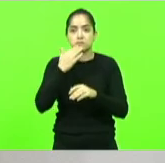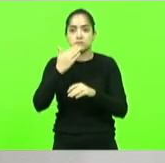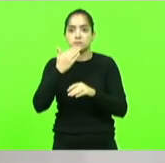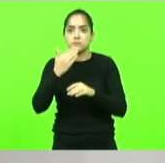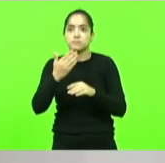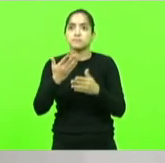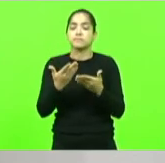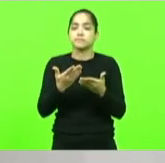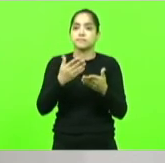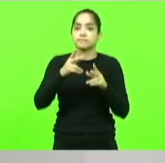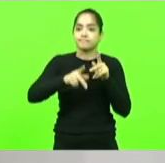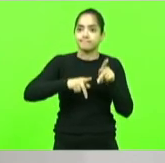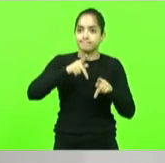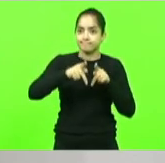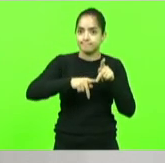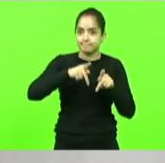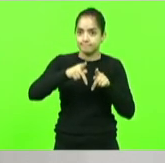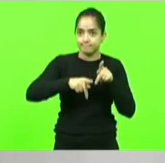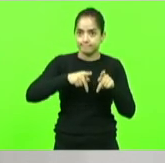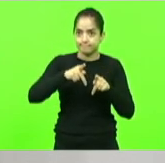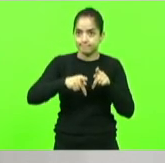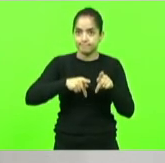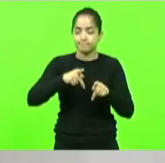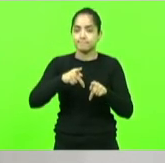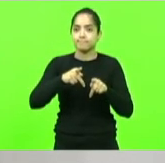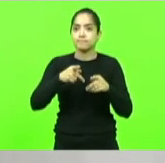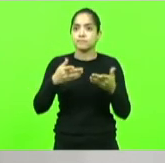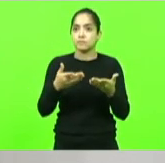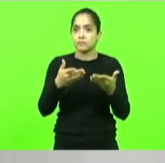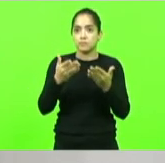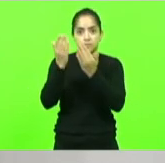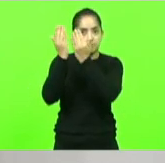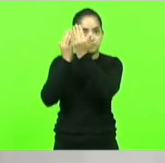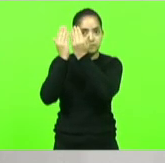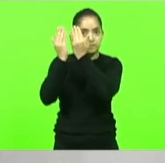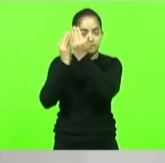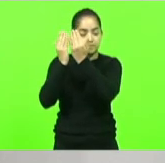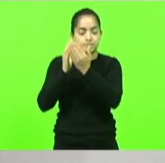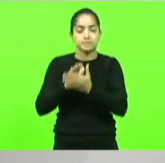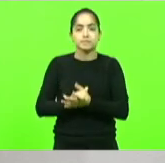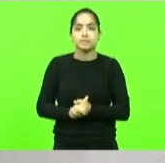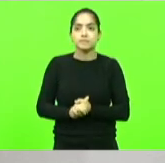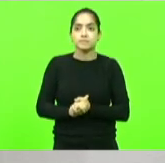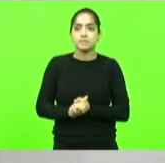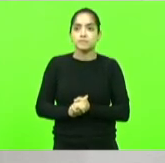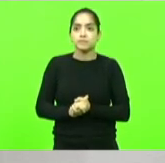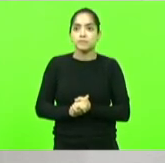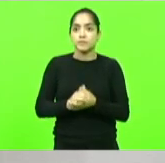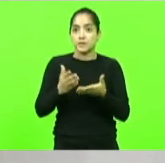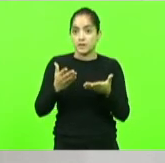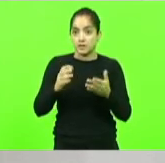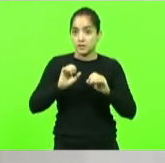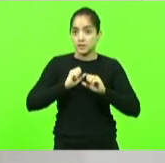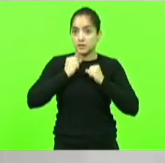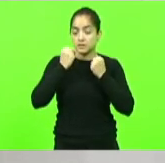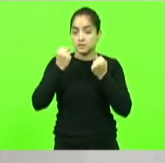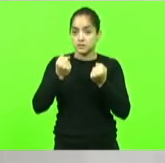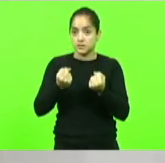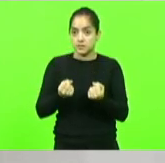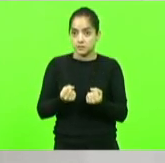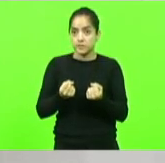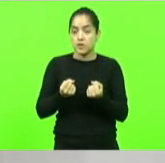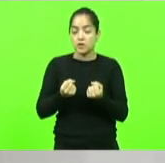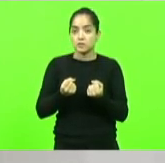estejam no âmbito das competências profissionais das psicólogas e psicólogos e que esses esforços possam